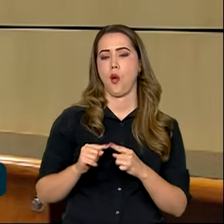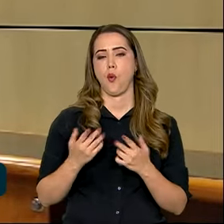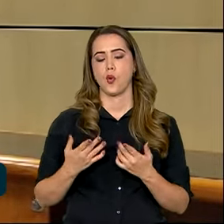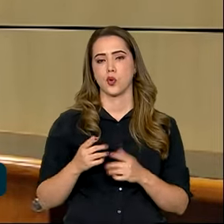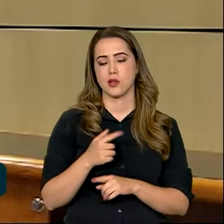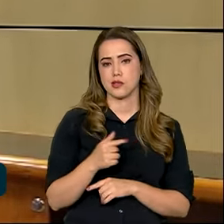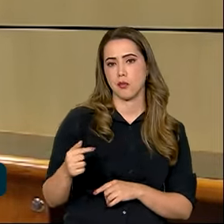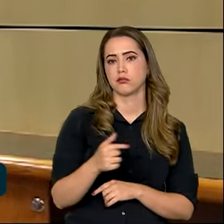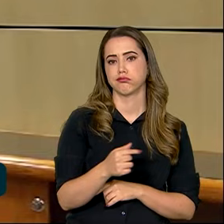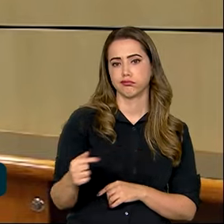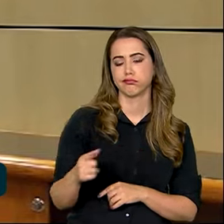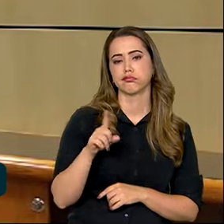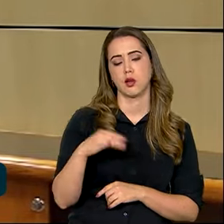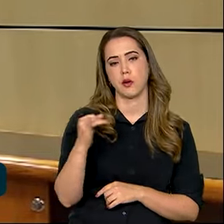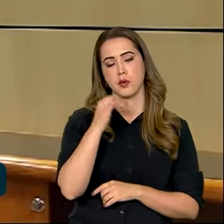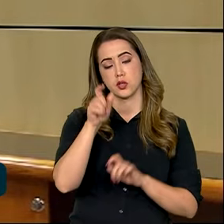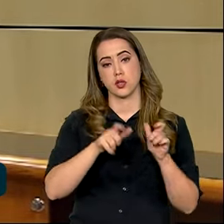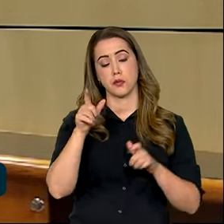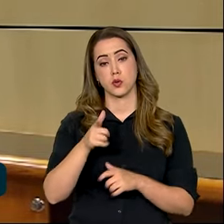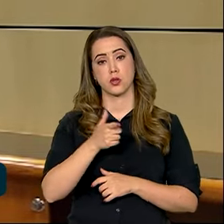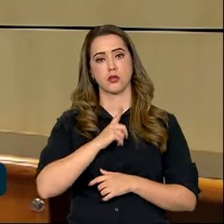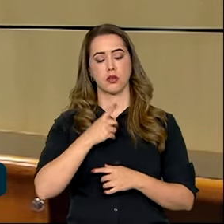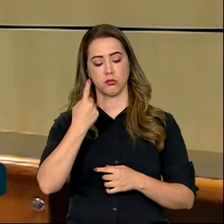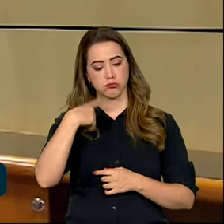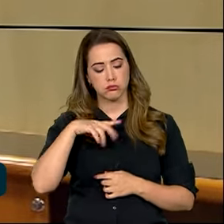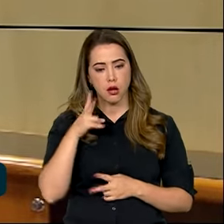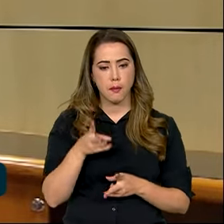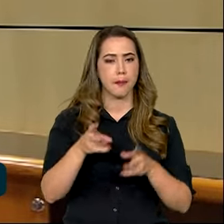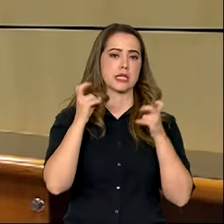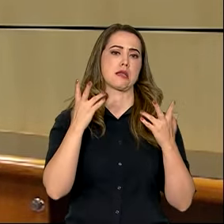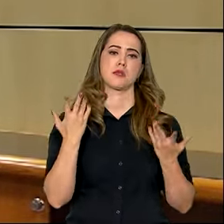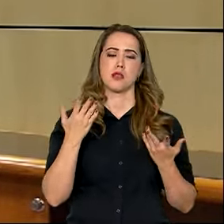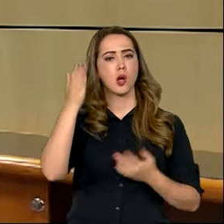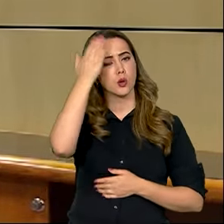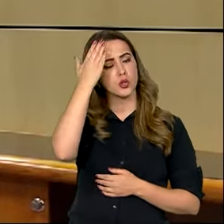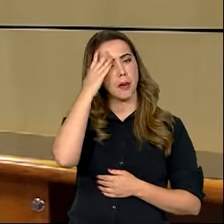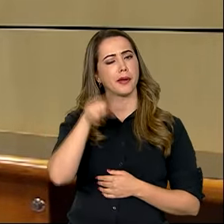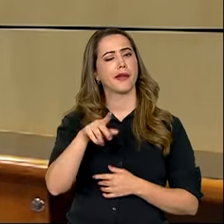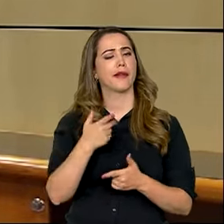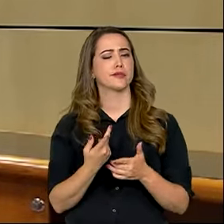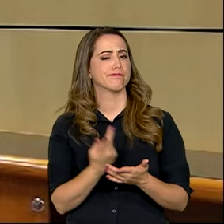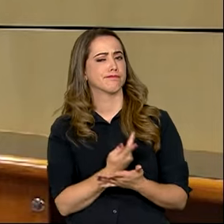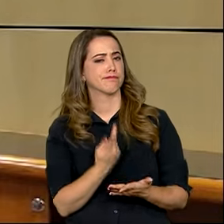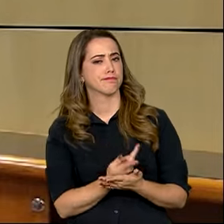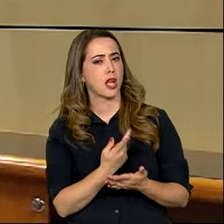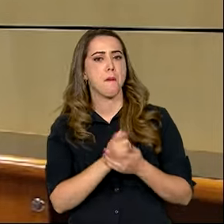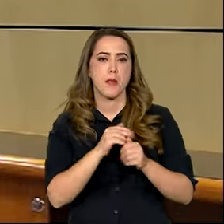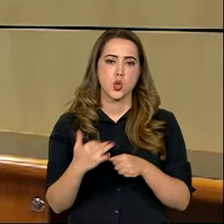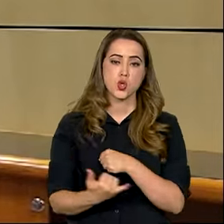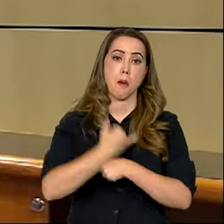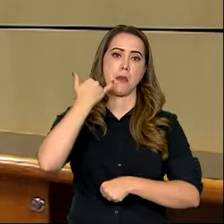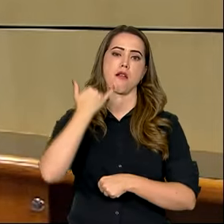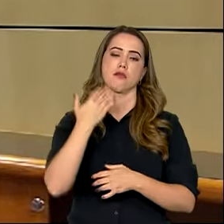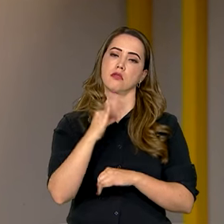Então, é importante que o consumidor tenha uma postura ativa desconfiada também de situações desse